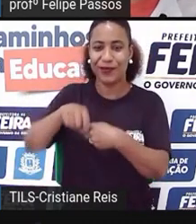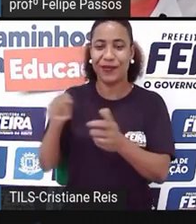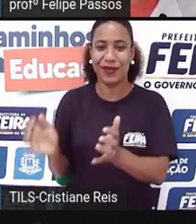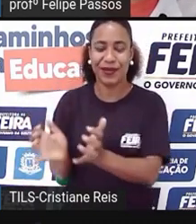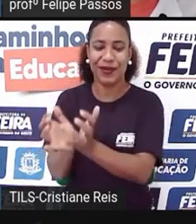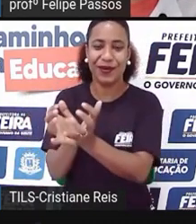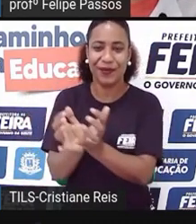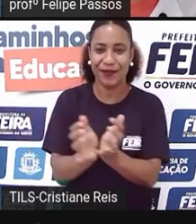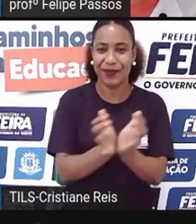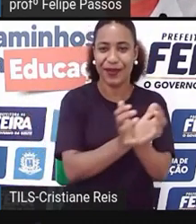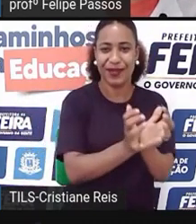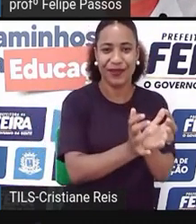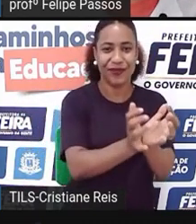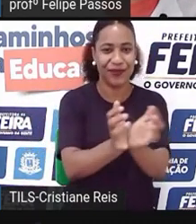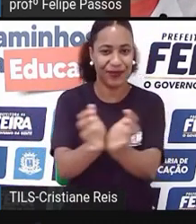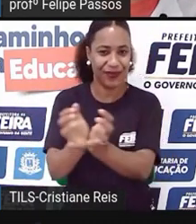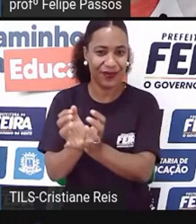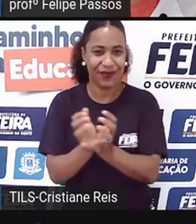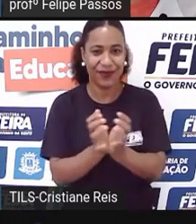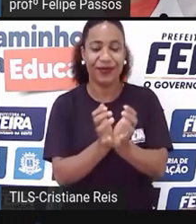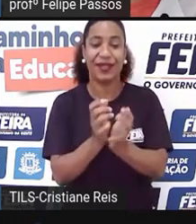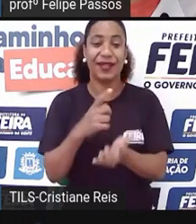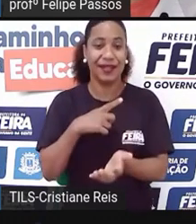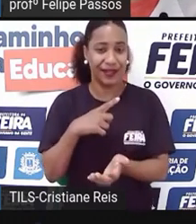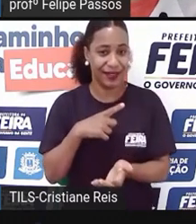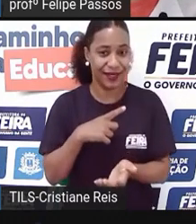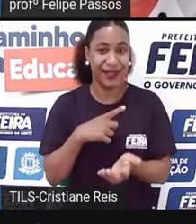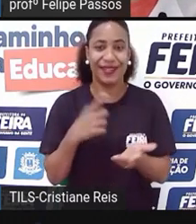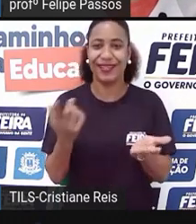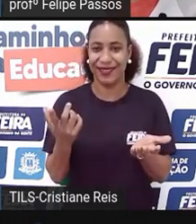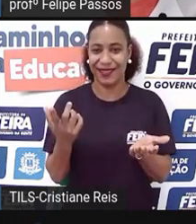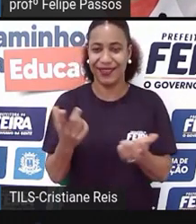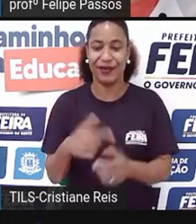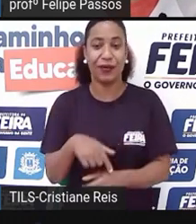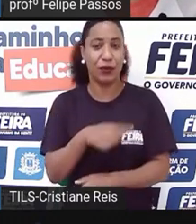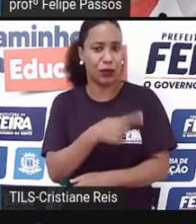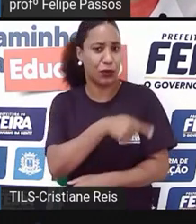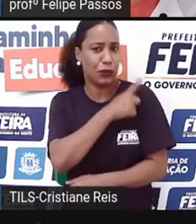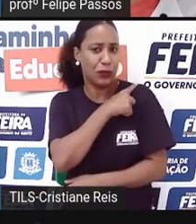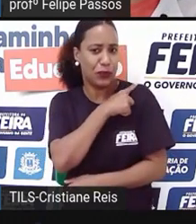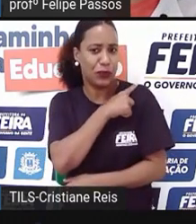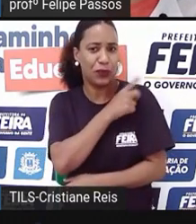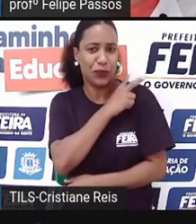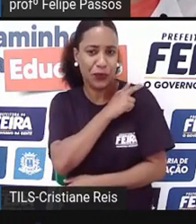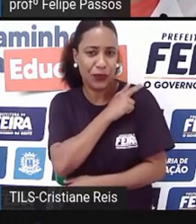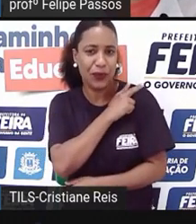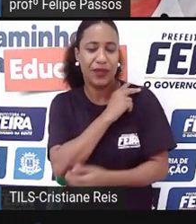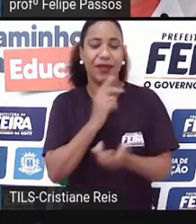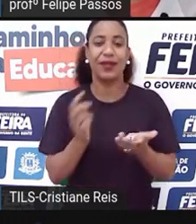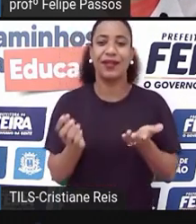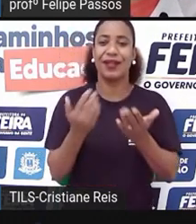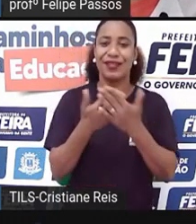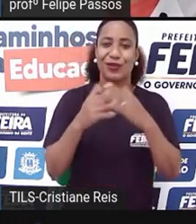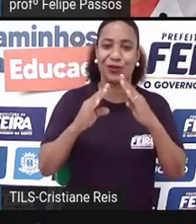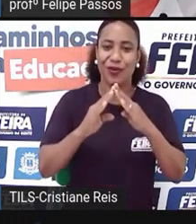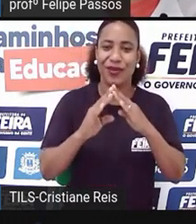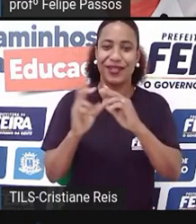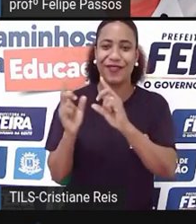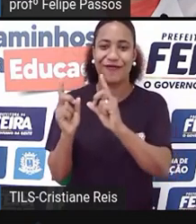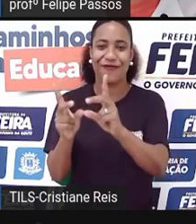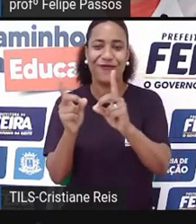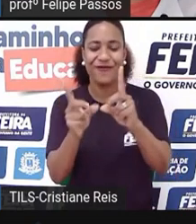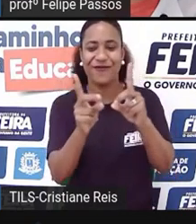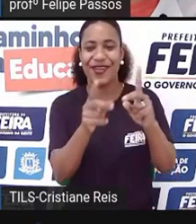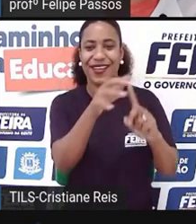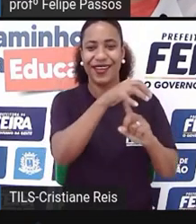séries mais avançadas, quando você promove as feiras empreendedoras nas escolas, quando você promove